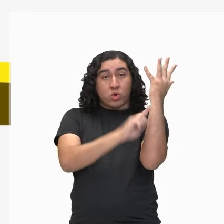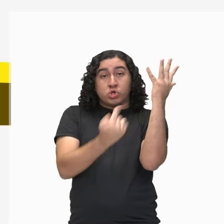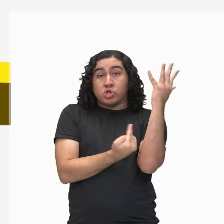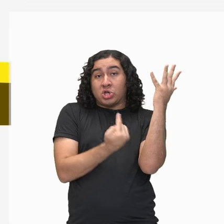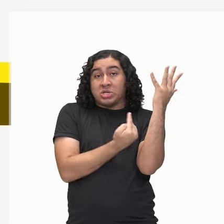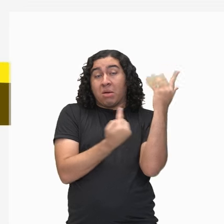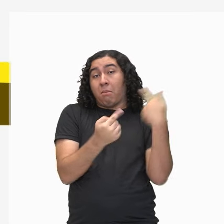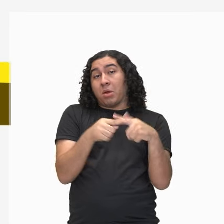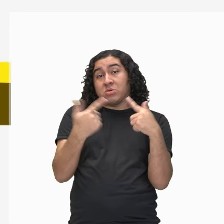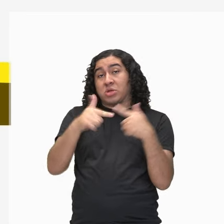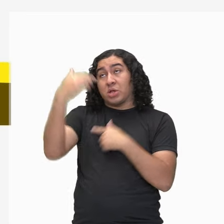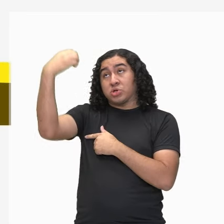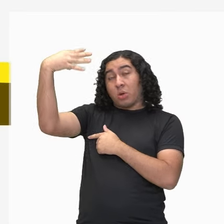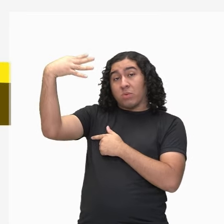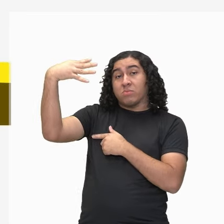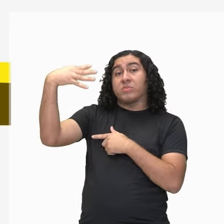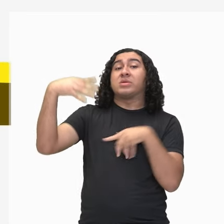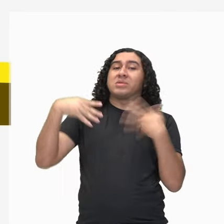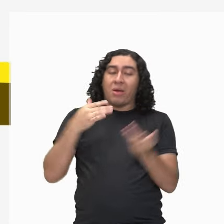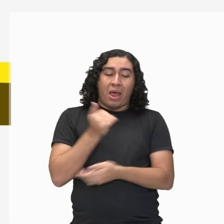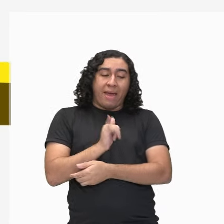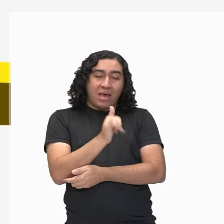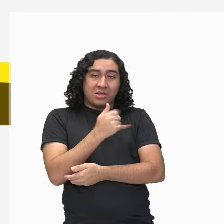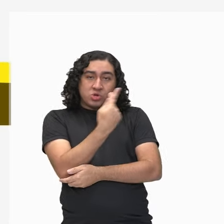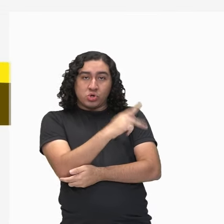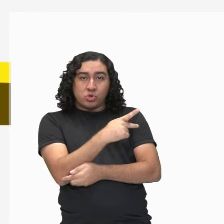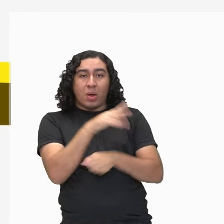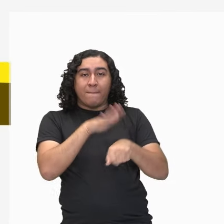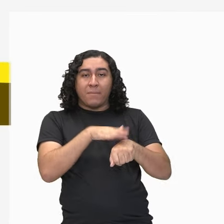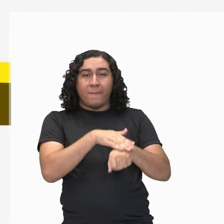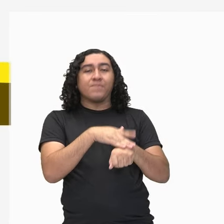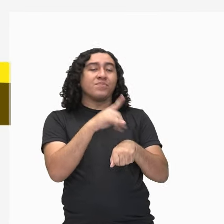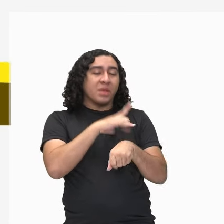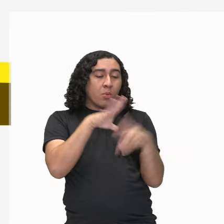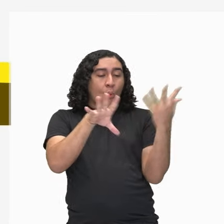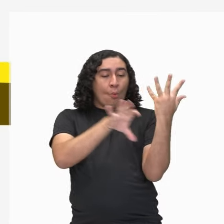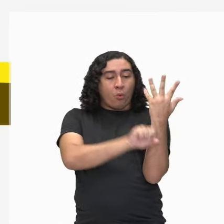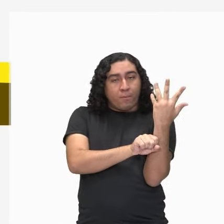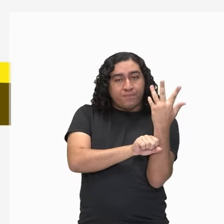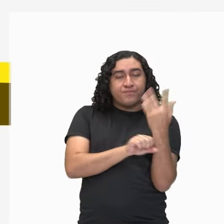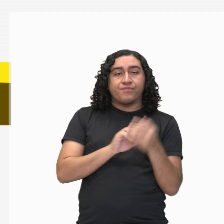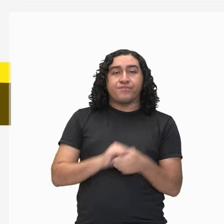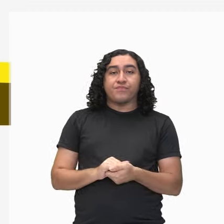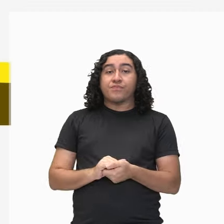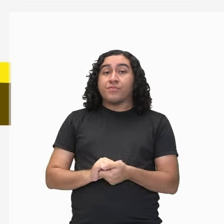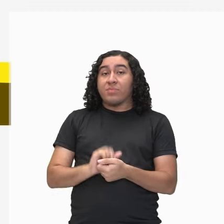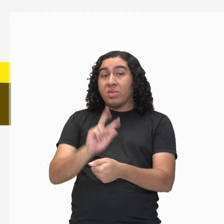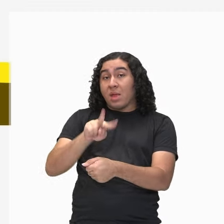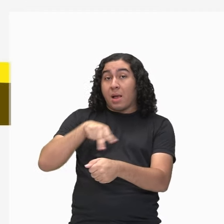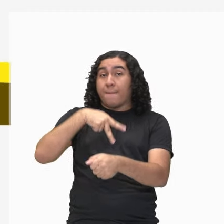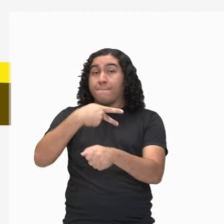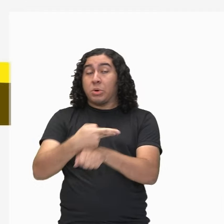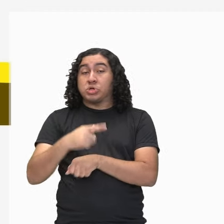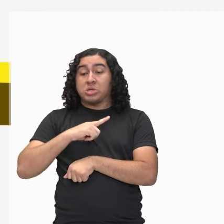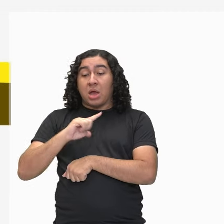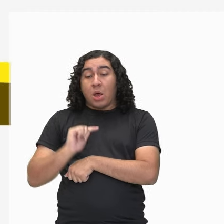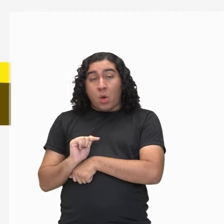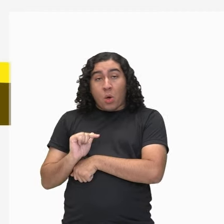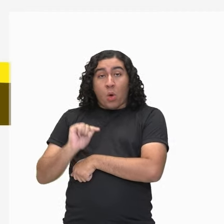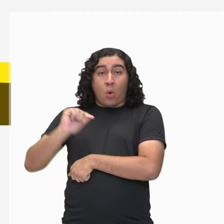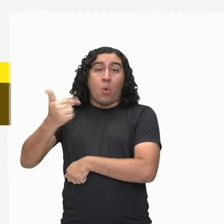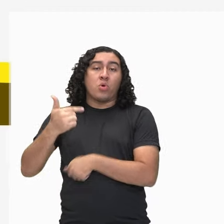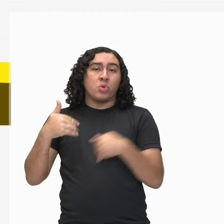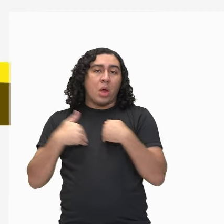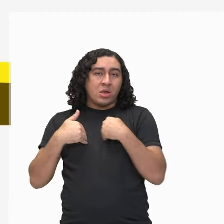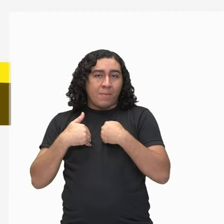também consumir a energia que ela produz. Quando chega o consumidor primário, ele já não consome 100